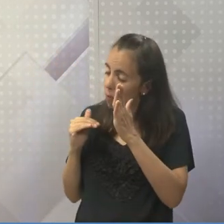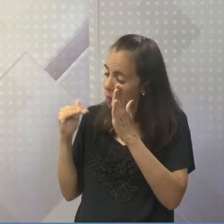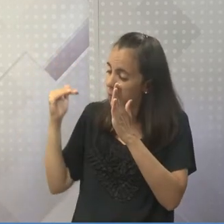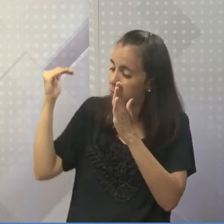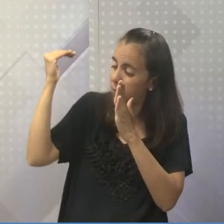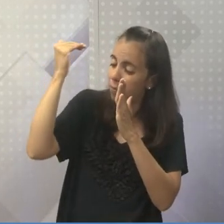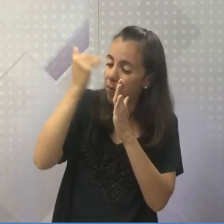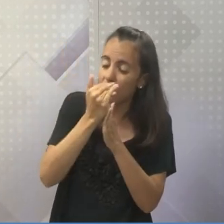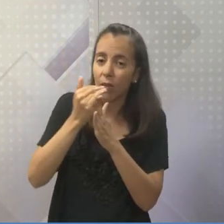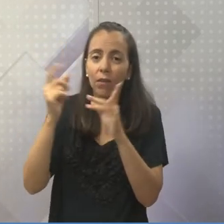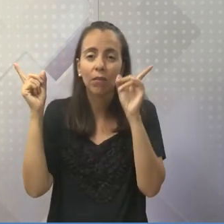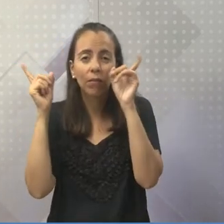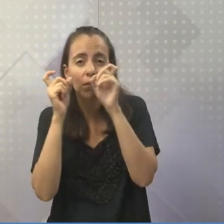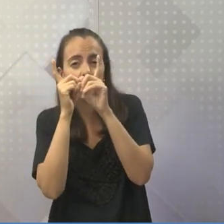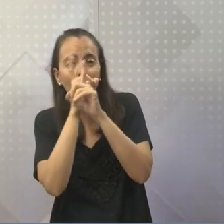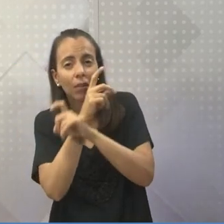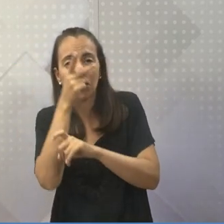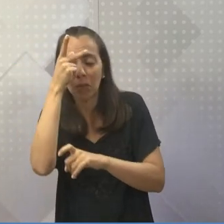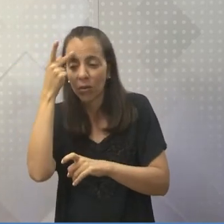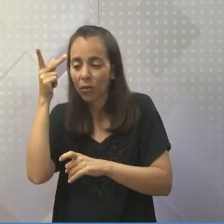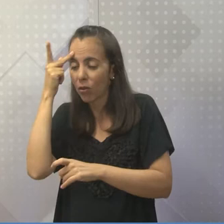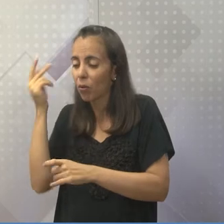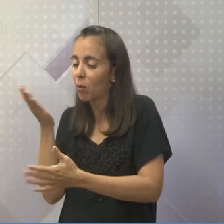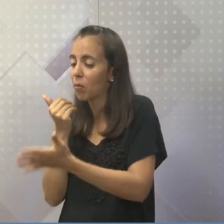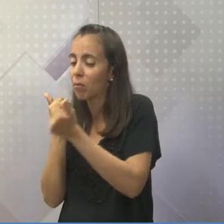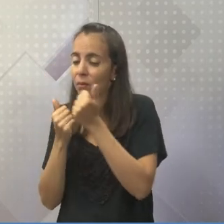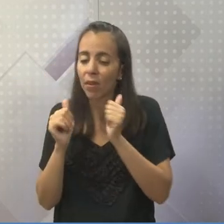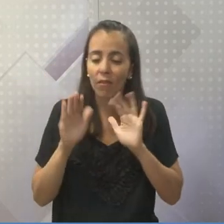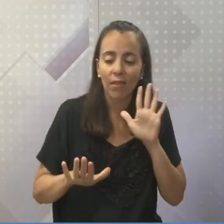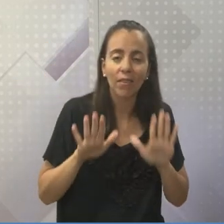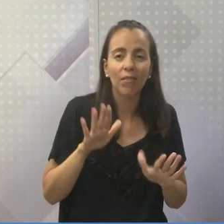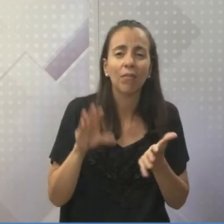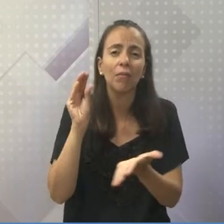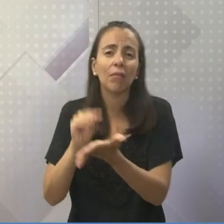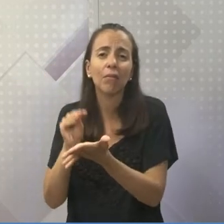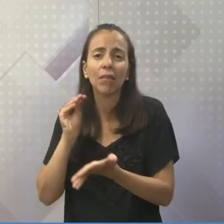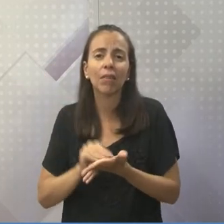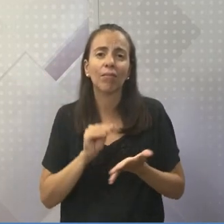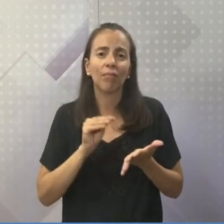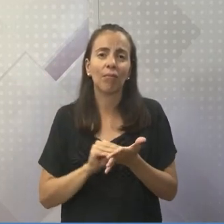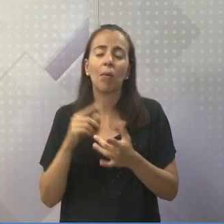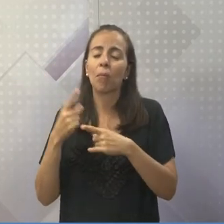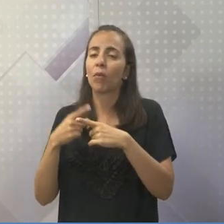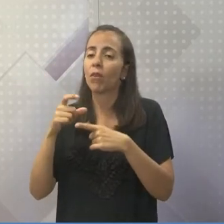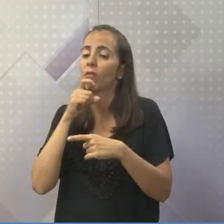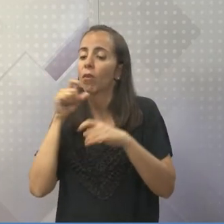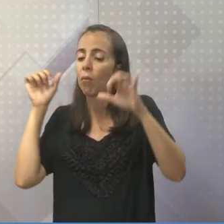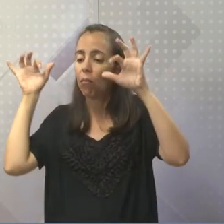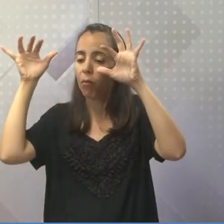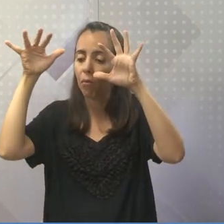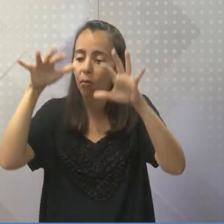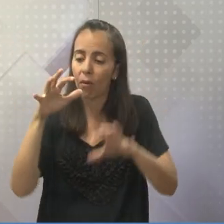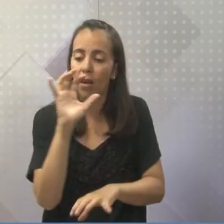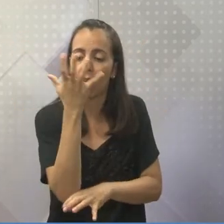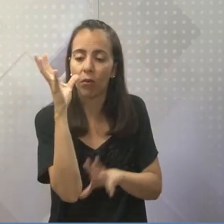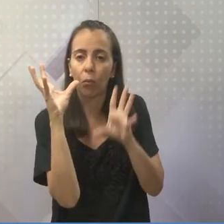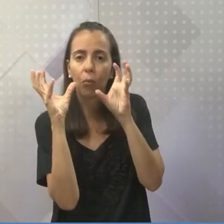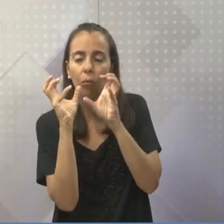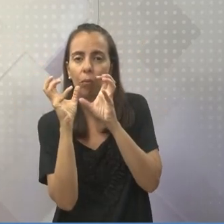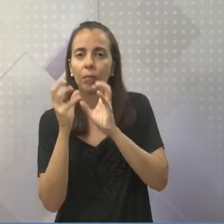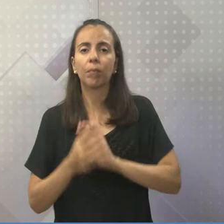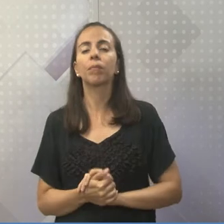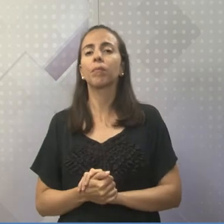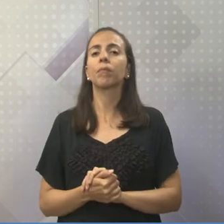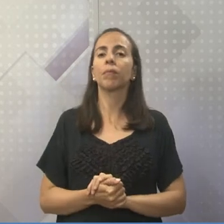dificuldades nesse período. Por causa das plantas que não tinham alimento, ficava escasso. Então, tinha uma lenda chamada Velho